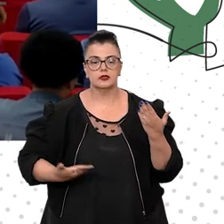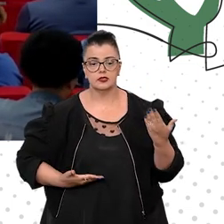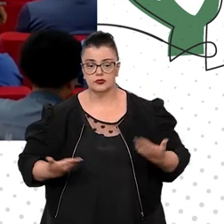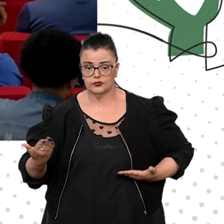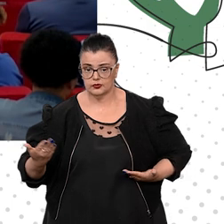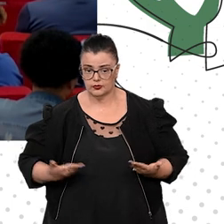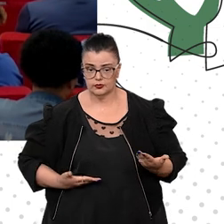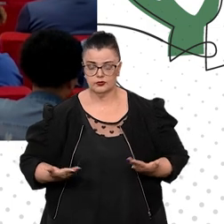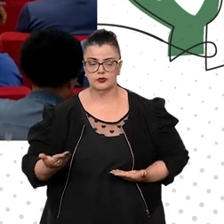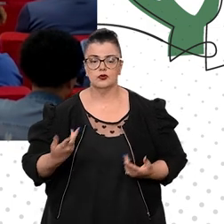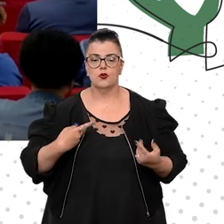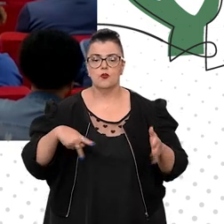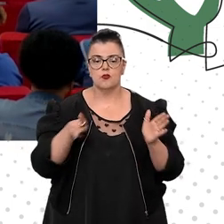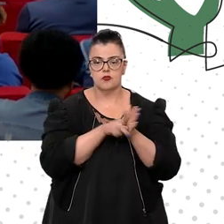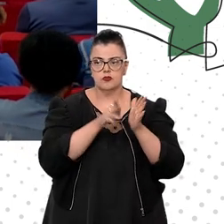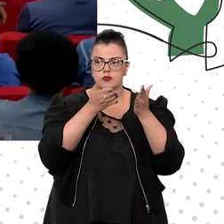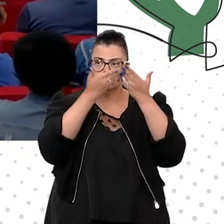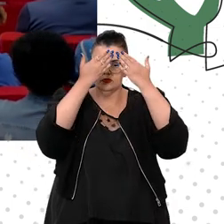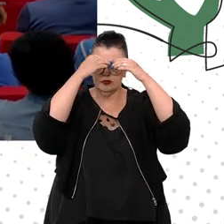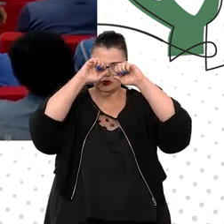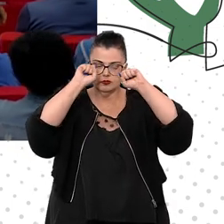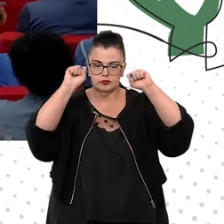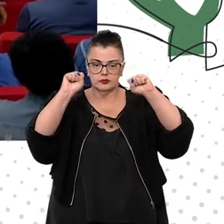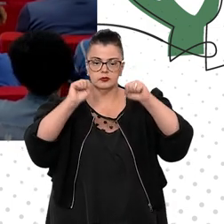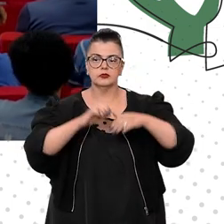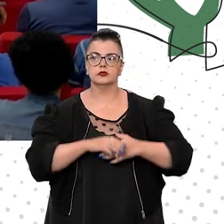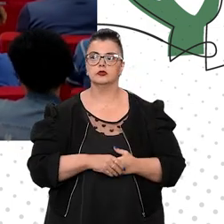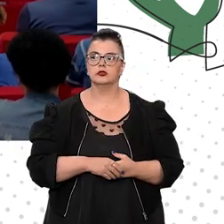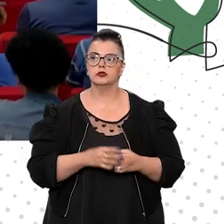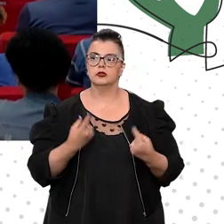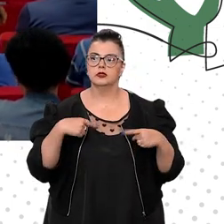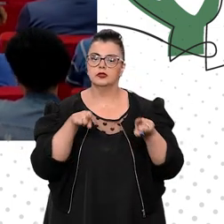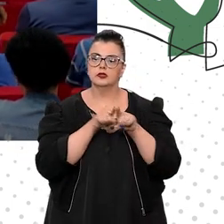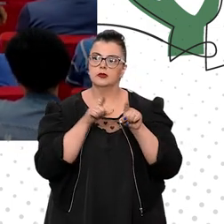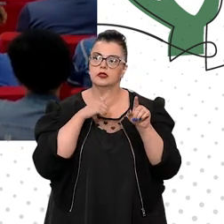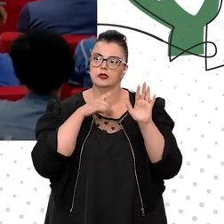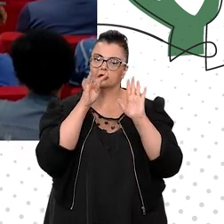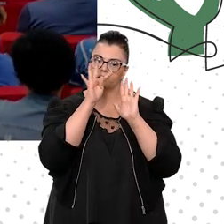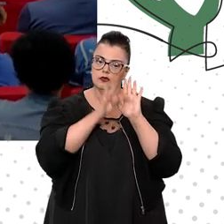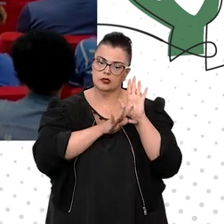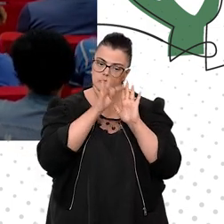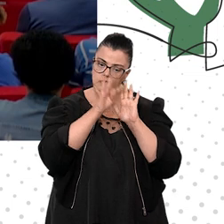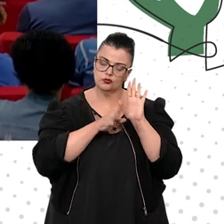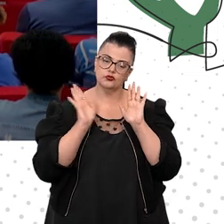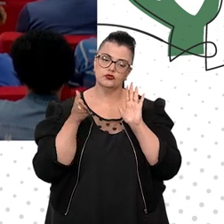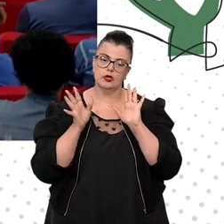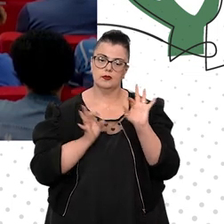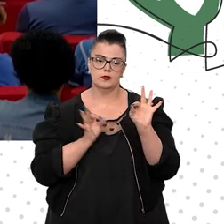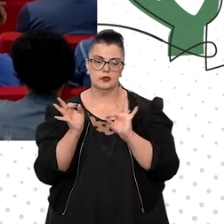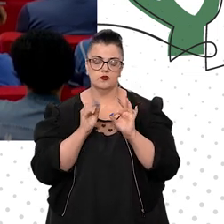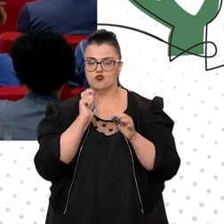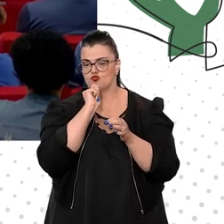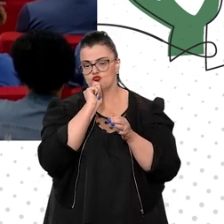tribunal e eu tenho um texto que foi preparado, mas eu não vou ler.